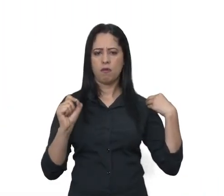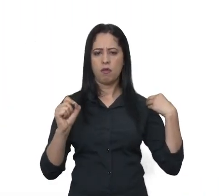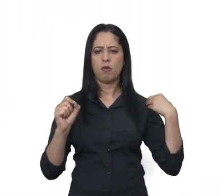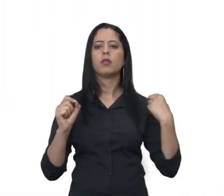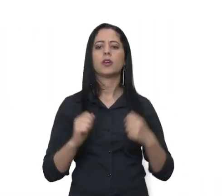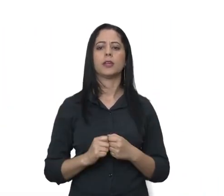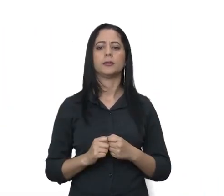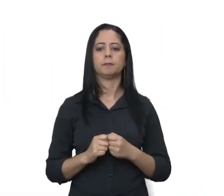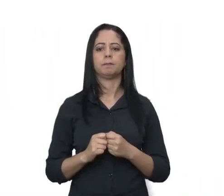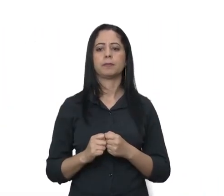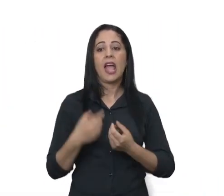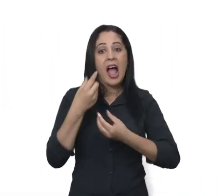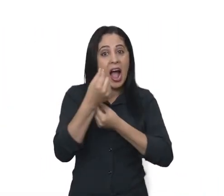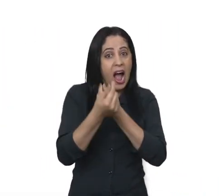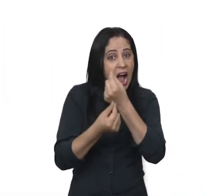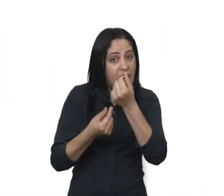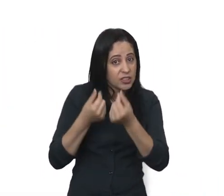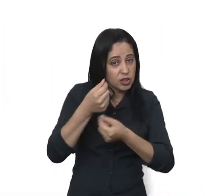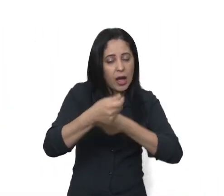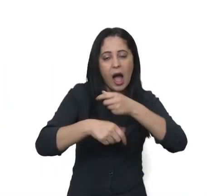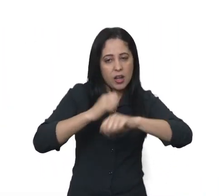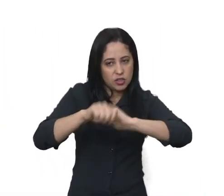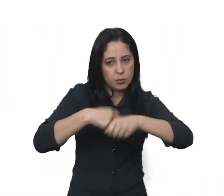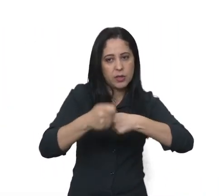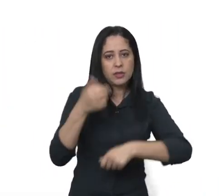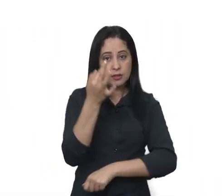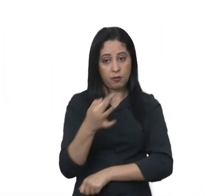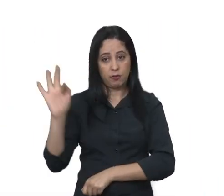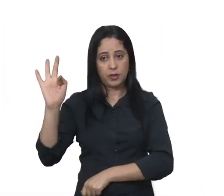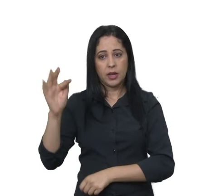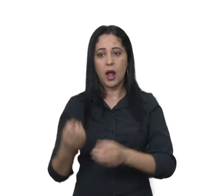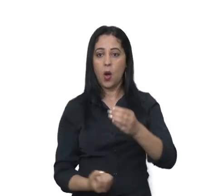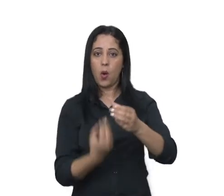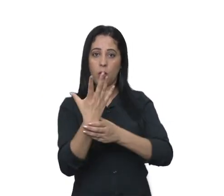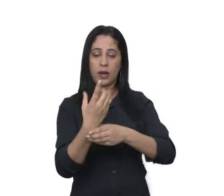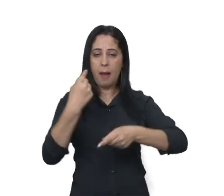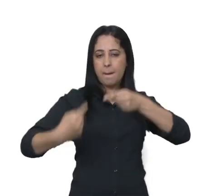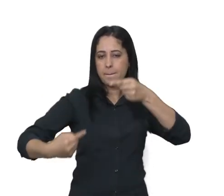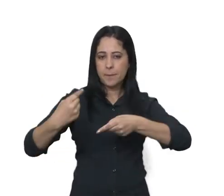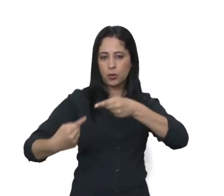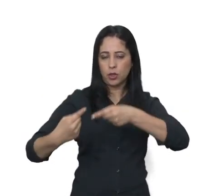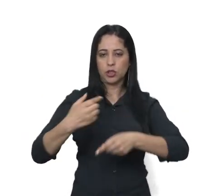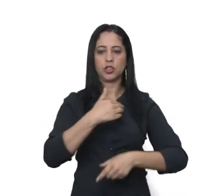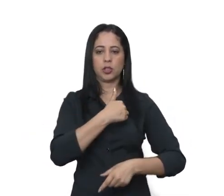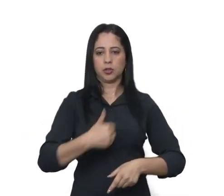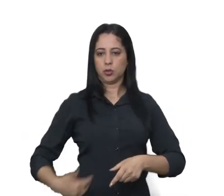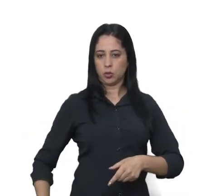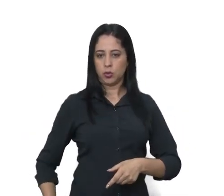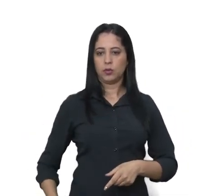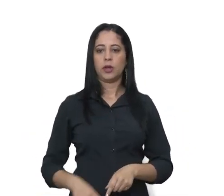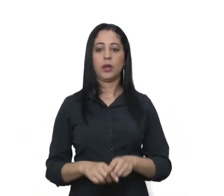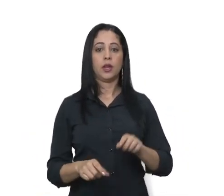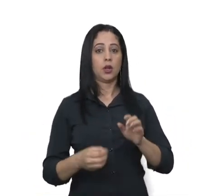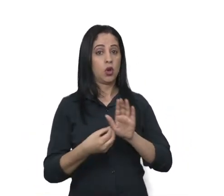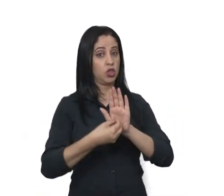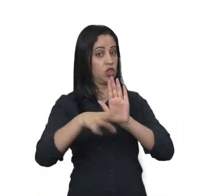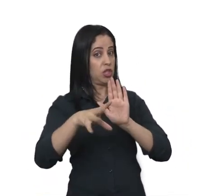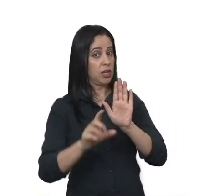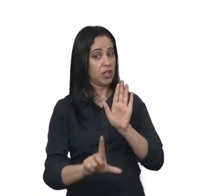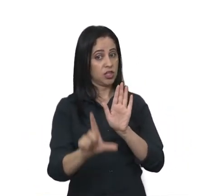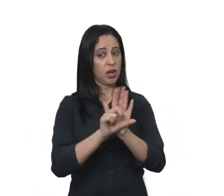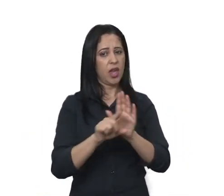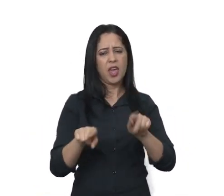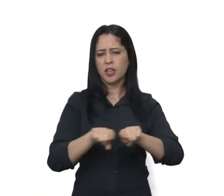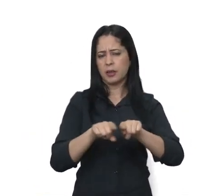brasileira como gerir a administração federal criar políticas públicas e programas governamentais sugerir leis entre